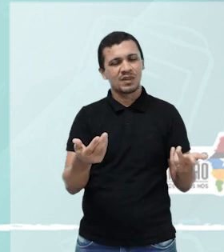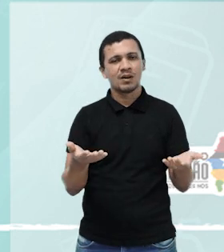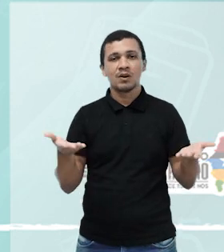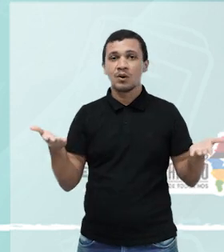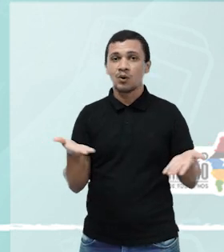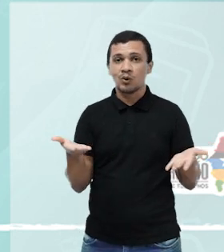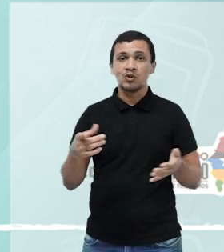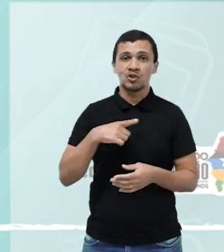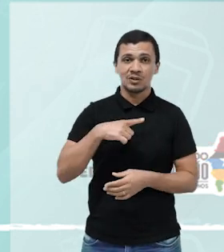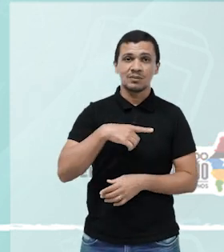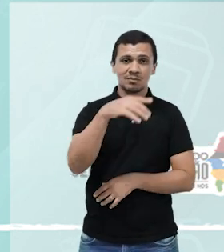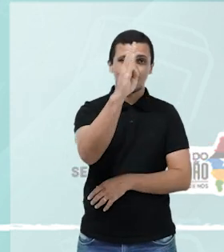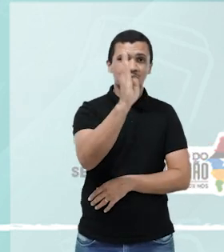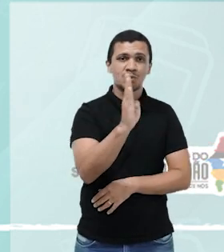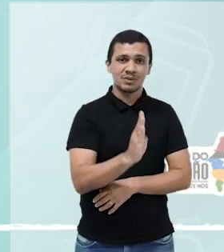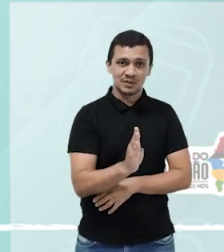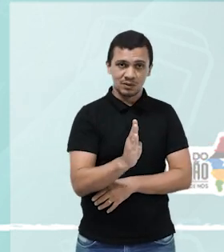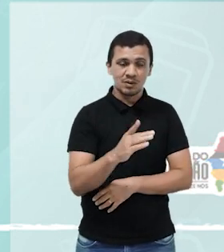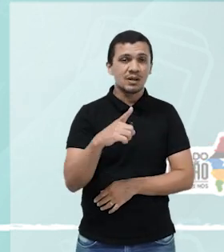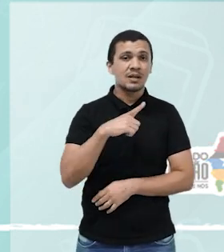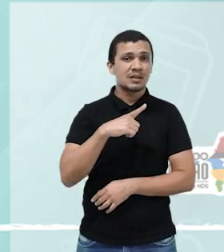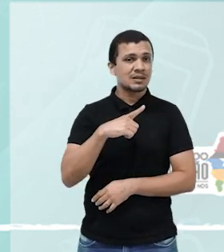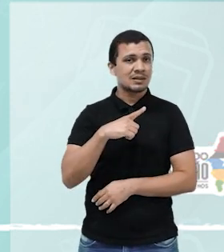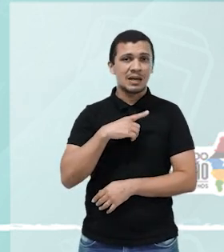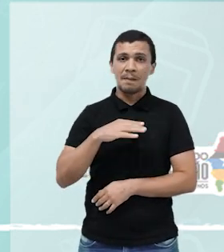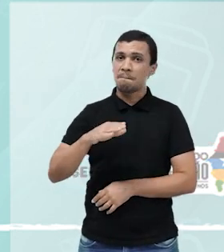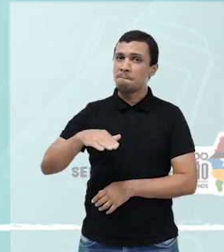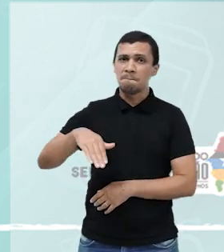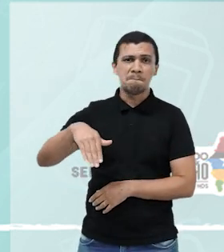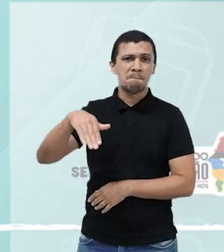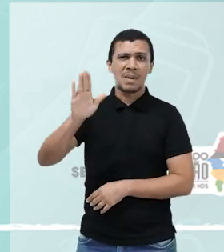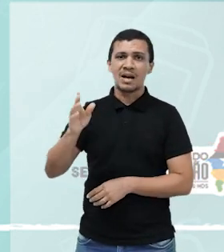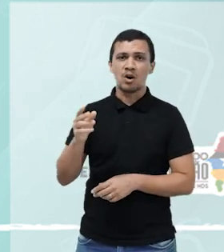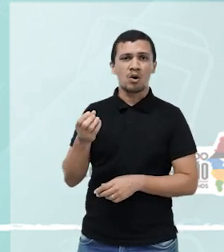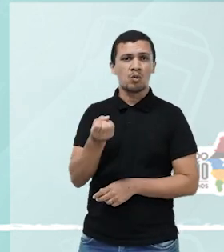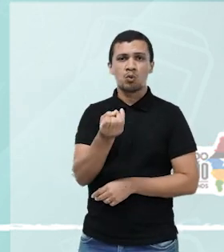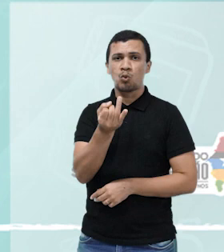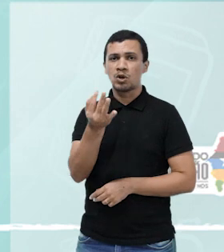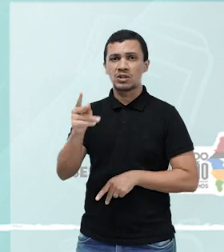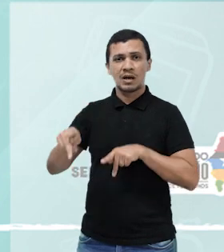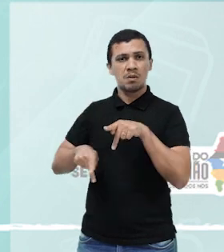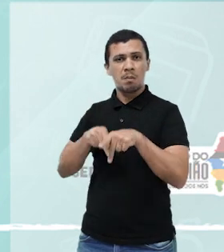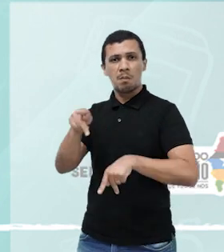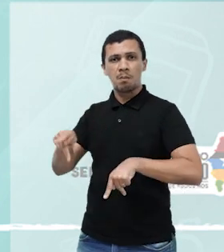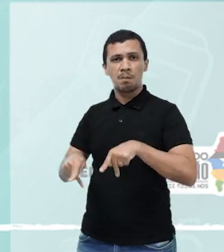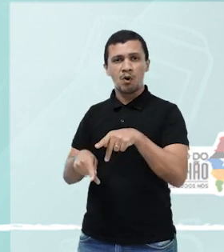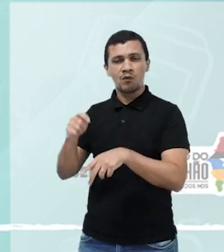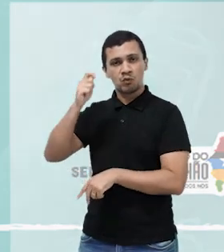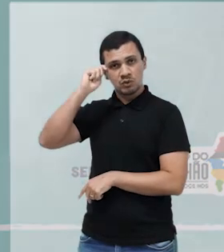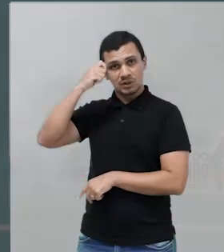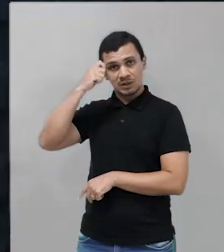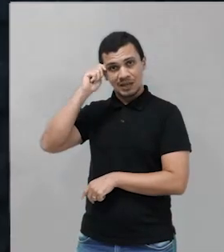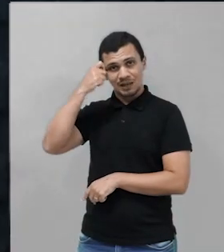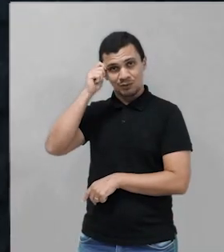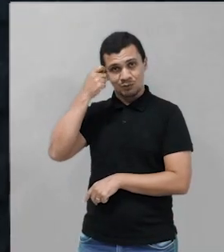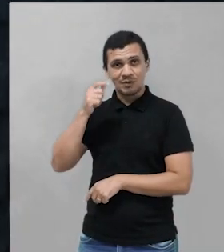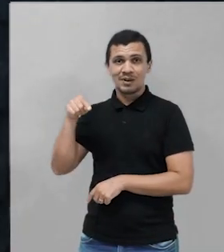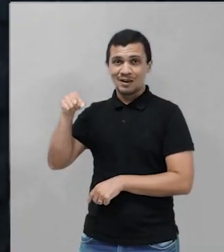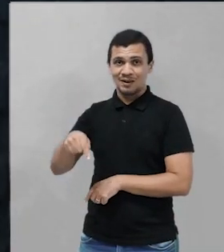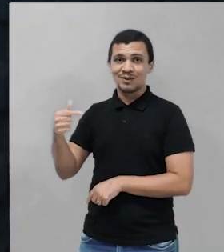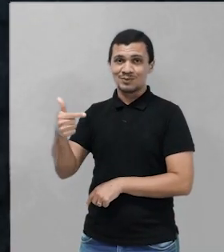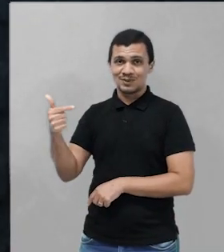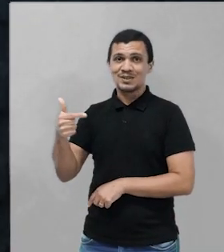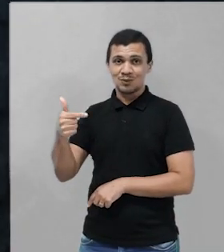tem no Brasil, talvez, a maior população de pessoas pretas, negras, depois do continente